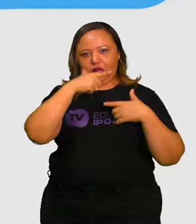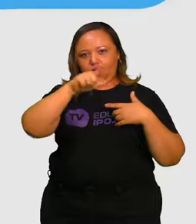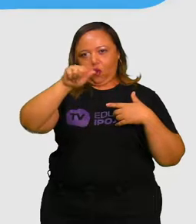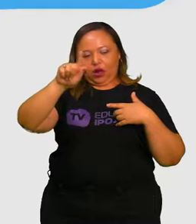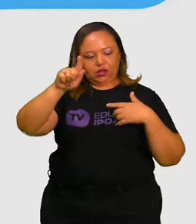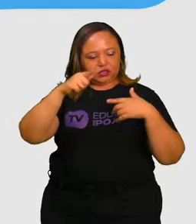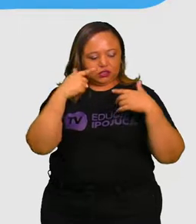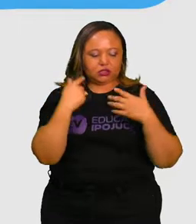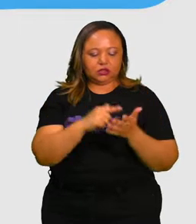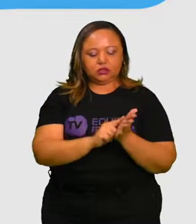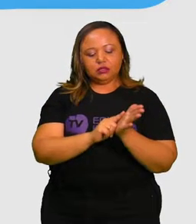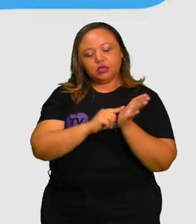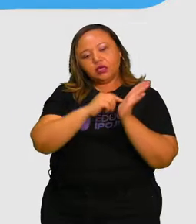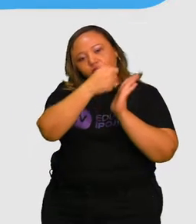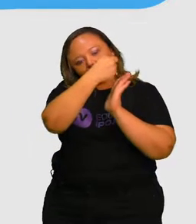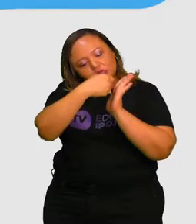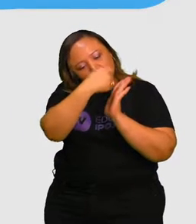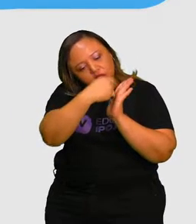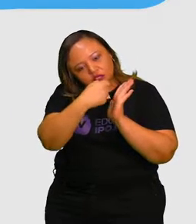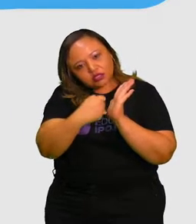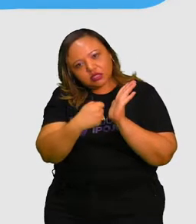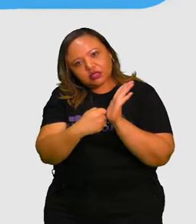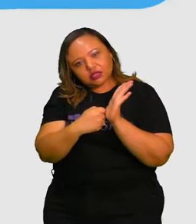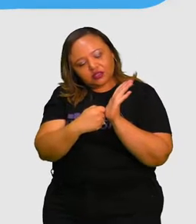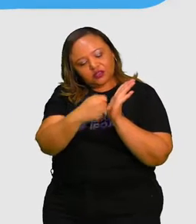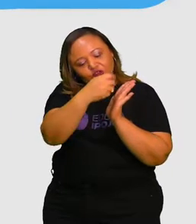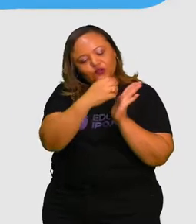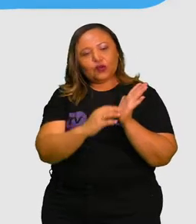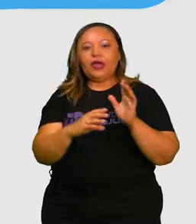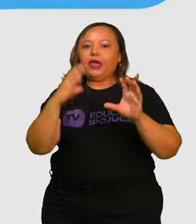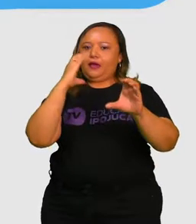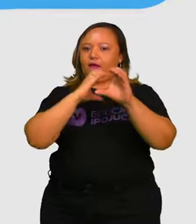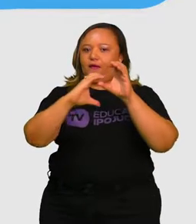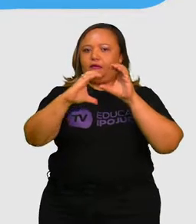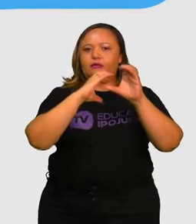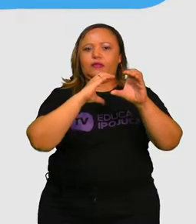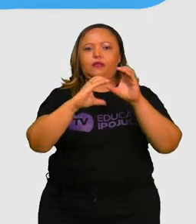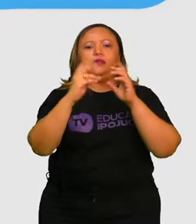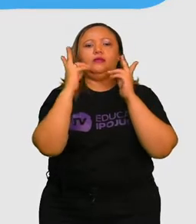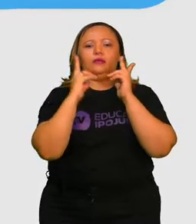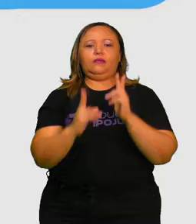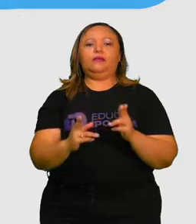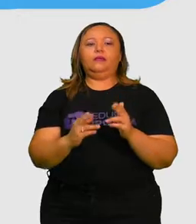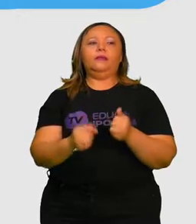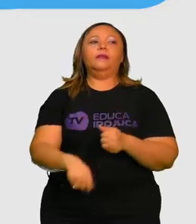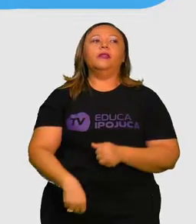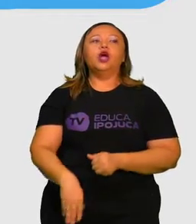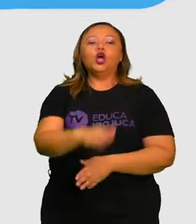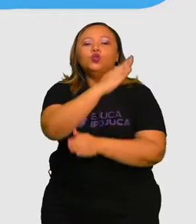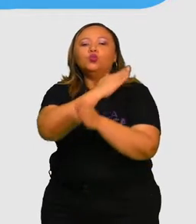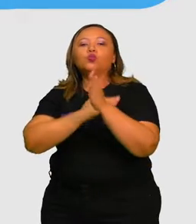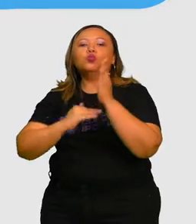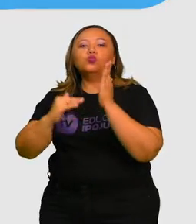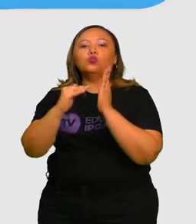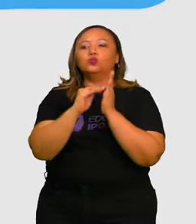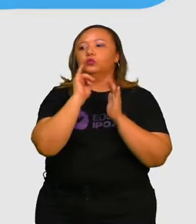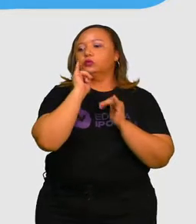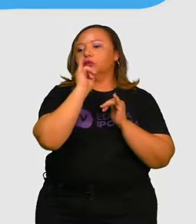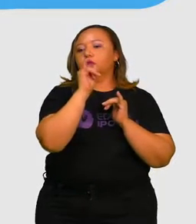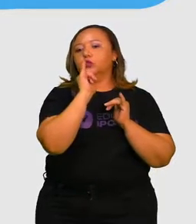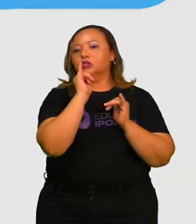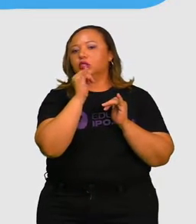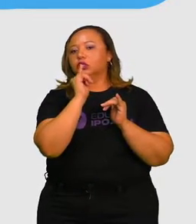vai se expressar, para passar uma comunicação. Pode ser definido como tudo aquilo que é dito por um